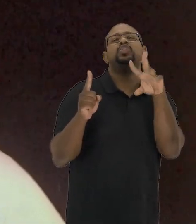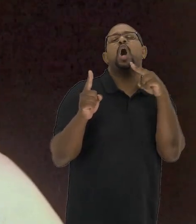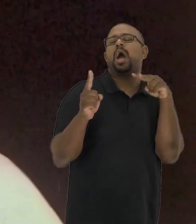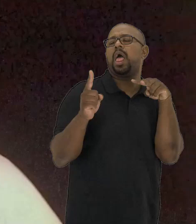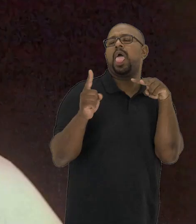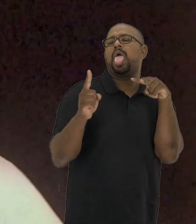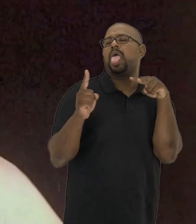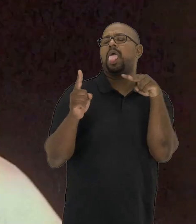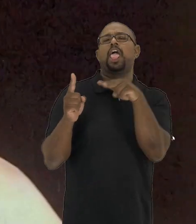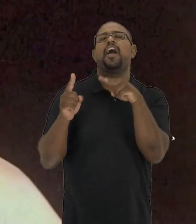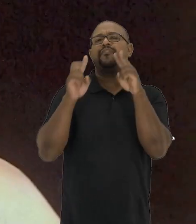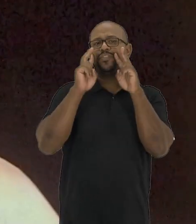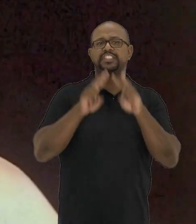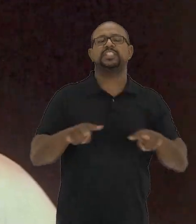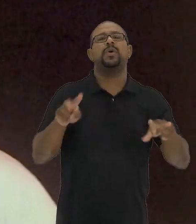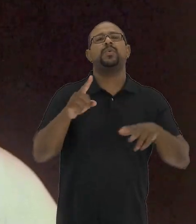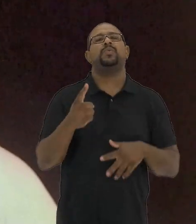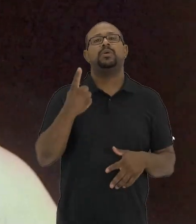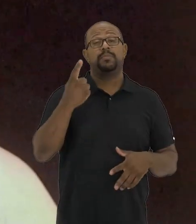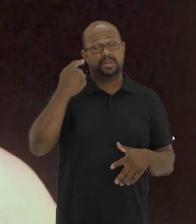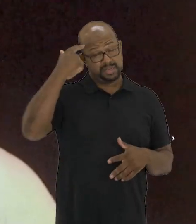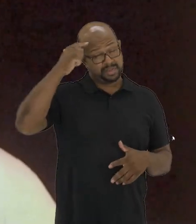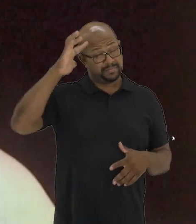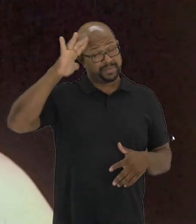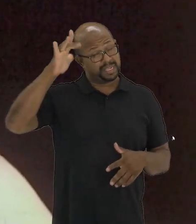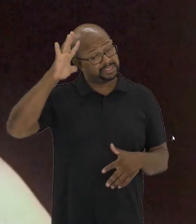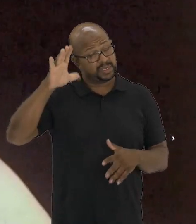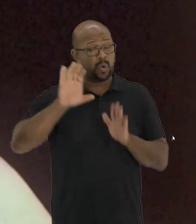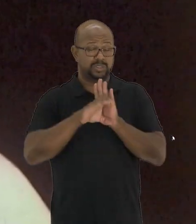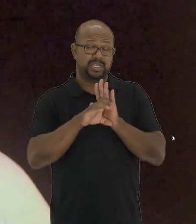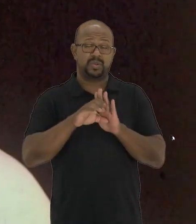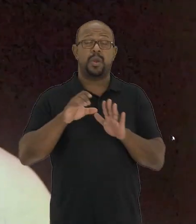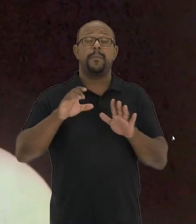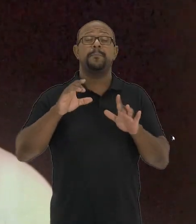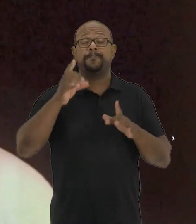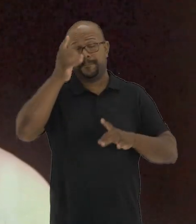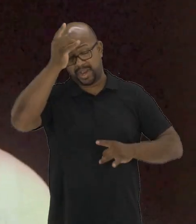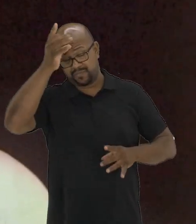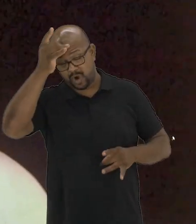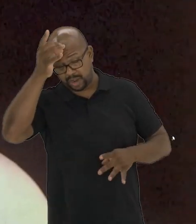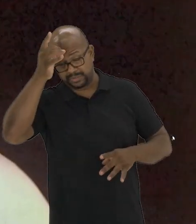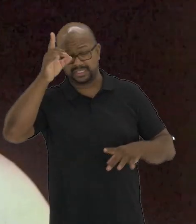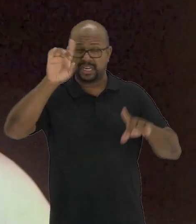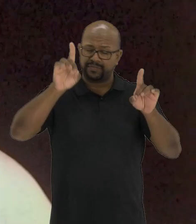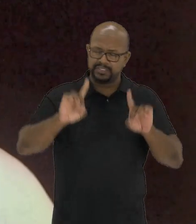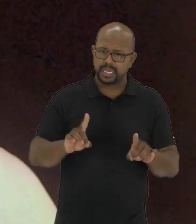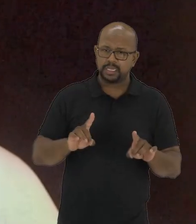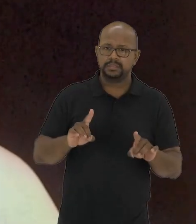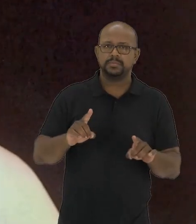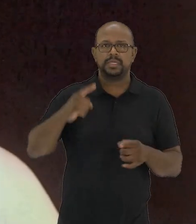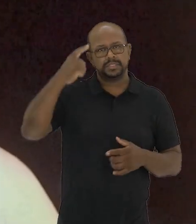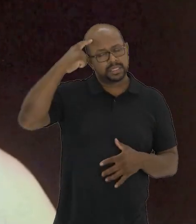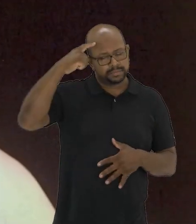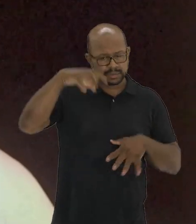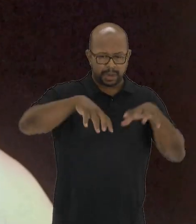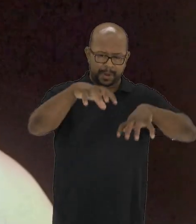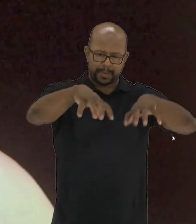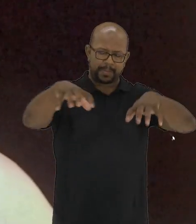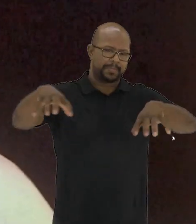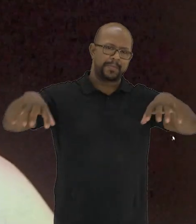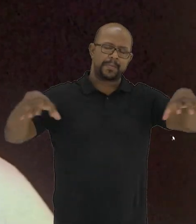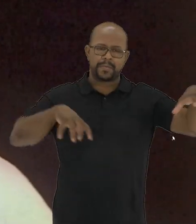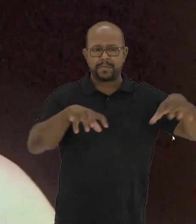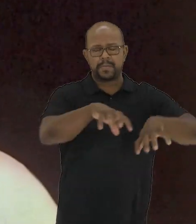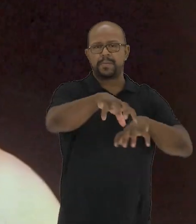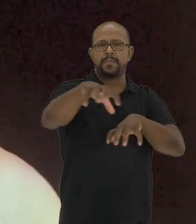descritiva dos fatos. Quando pensamos no conceito de performance e deficiência, pensamos em áreas e